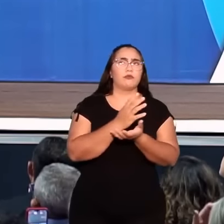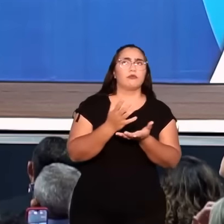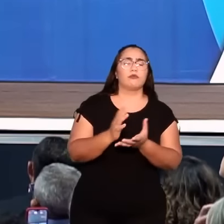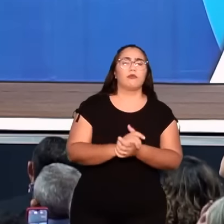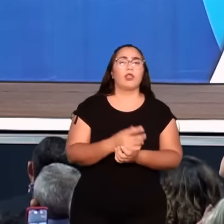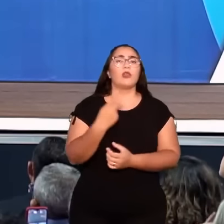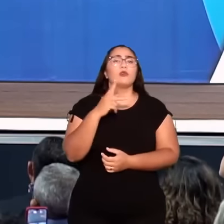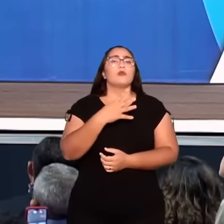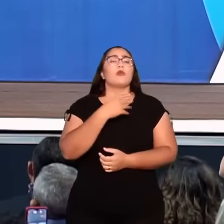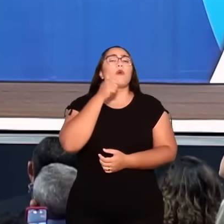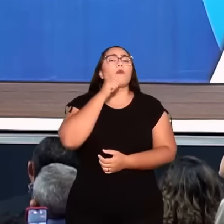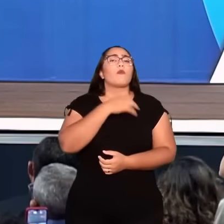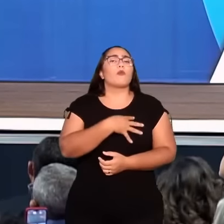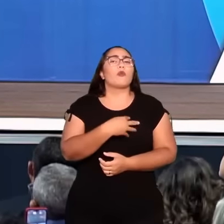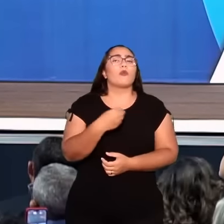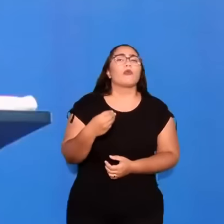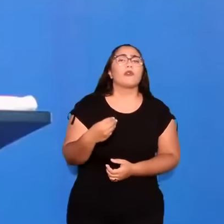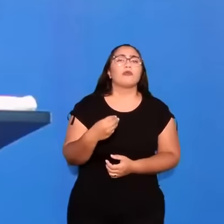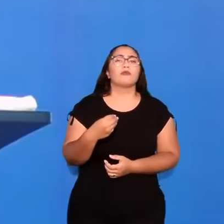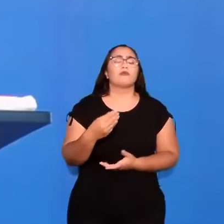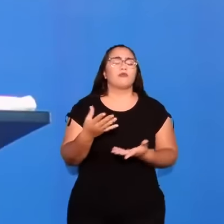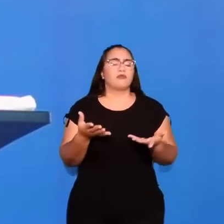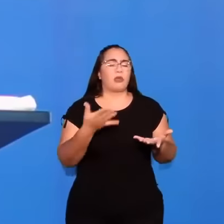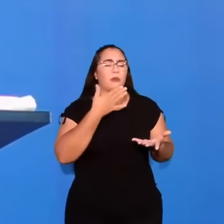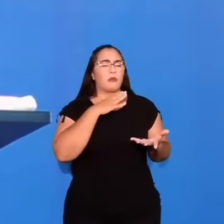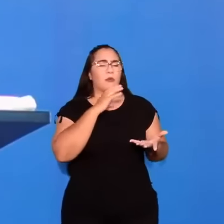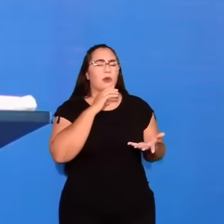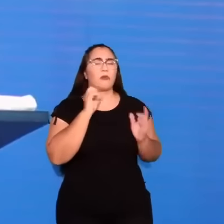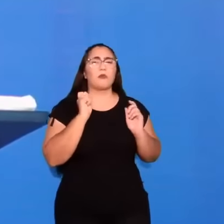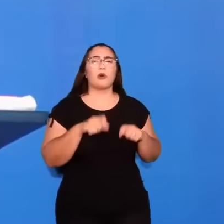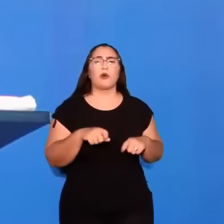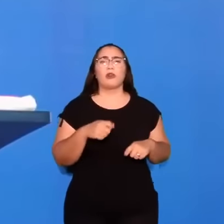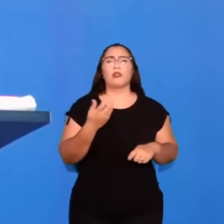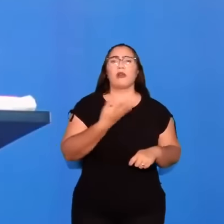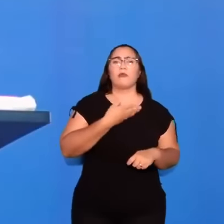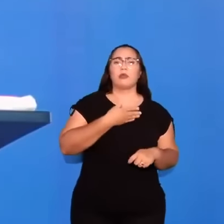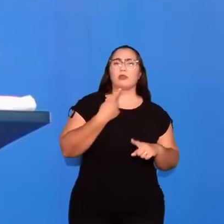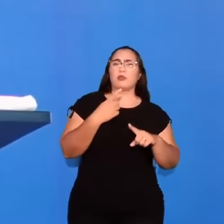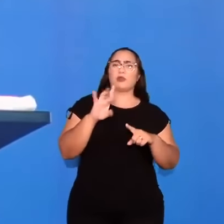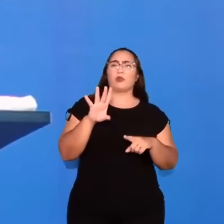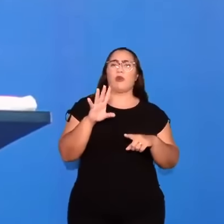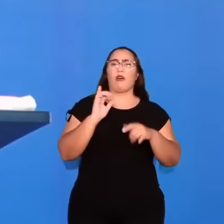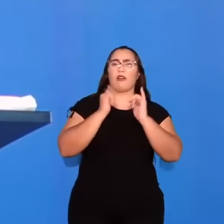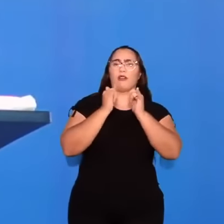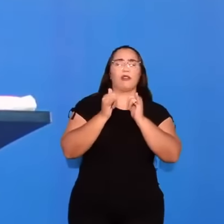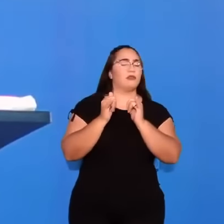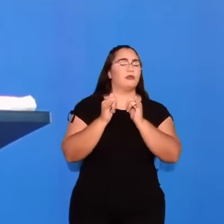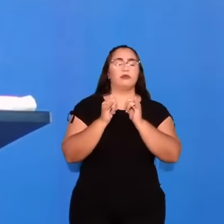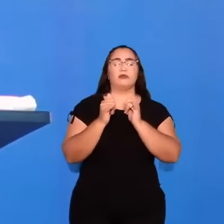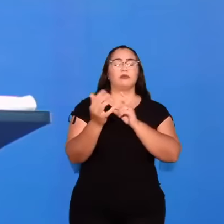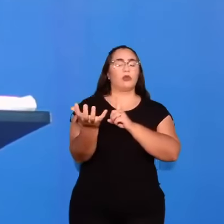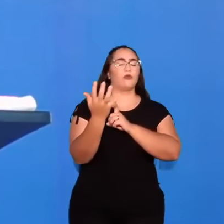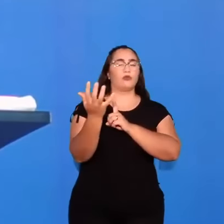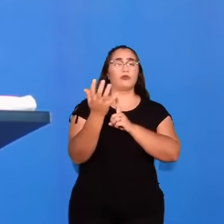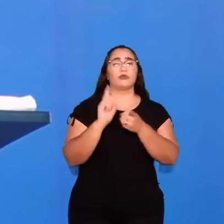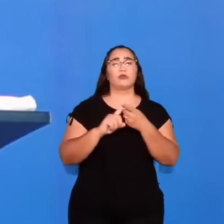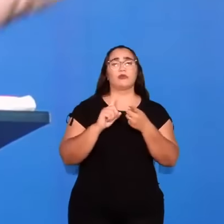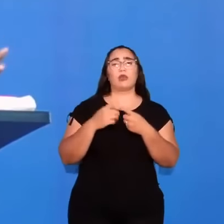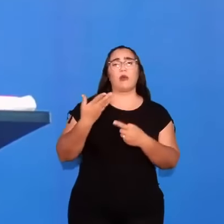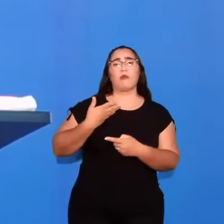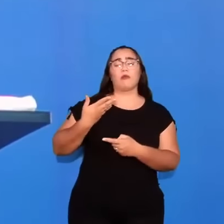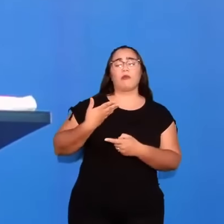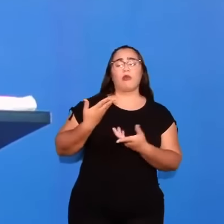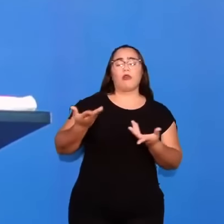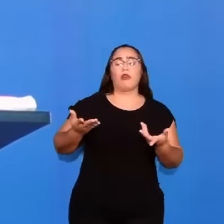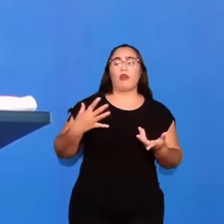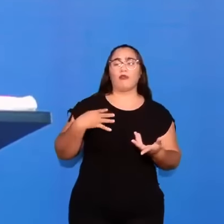Suas filhas, não sejam nésseis pai. Podem já ter amigas, porque isso não vem só pela internet, vem pelas influências. Pode